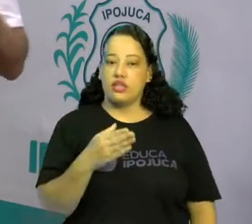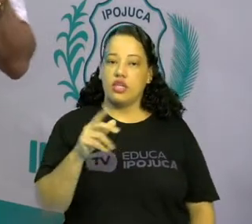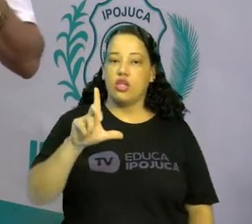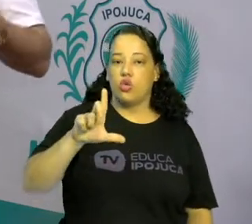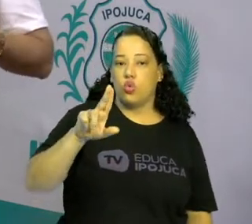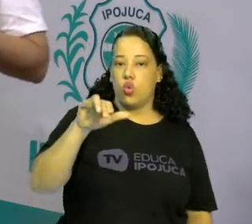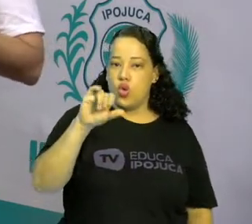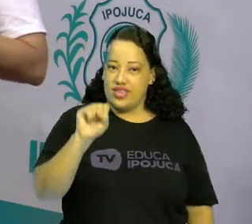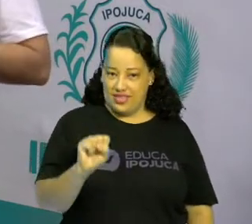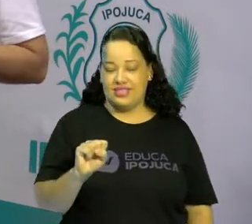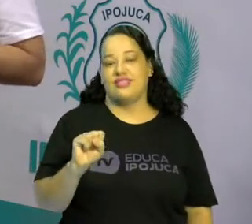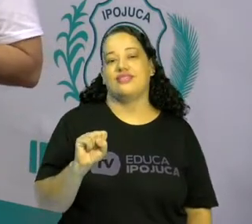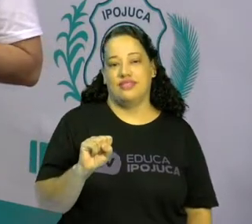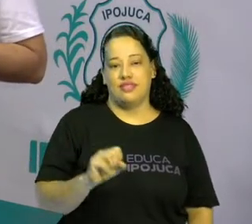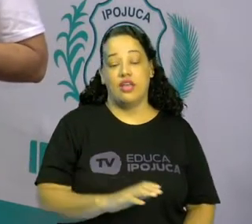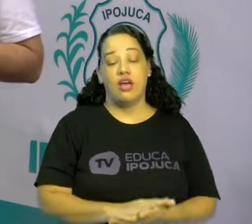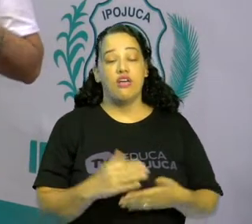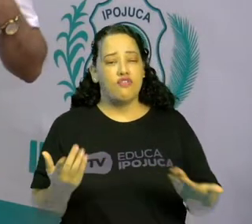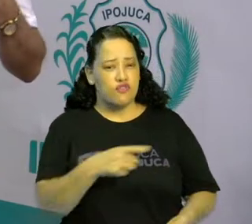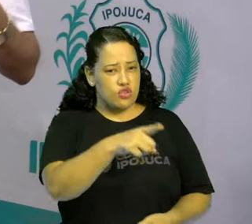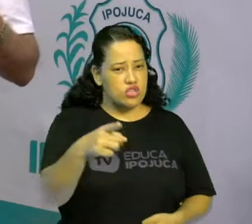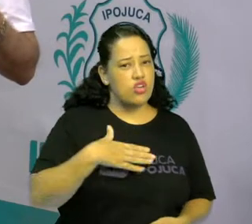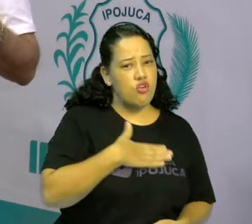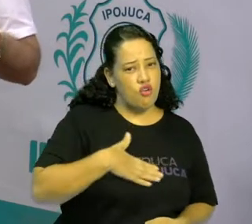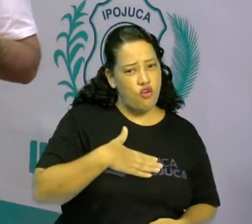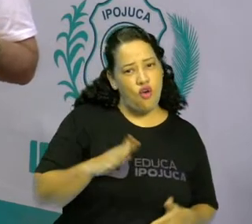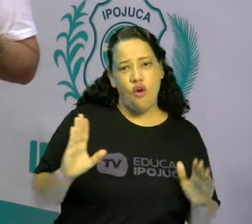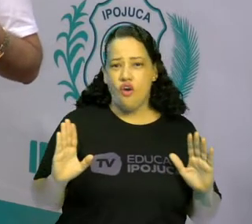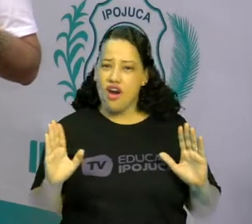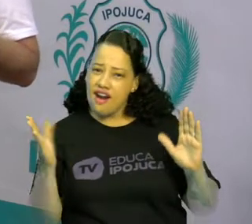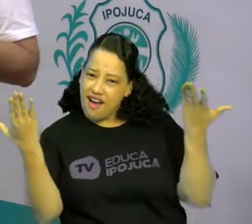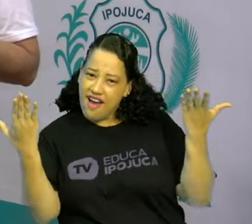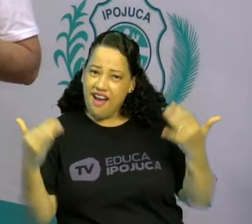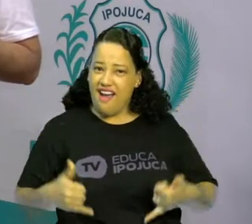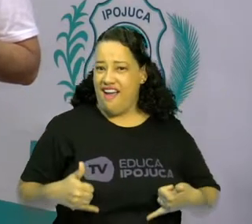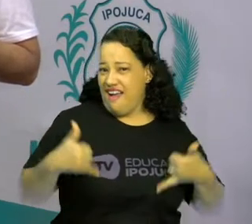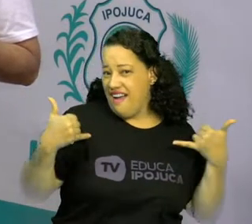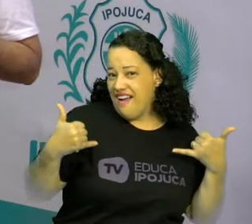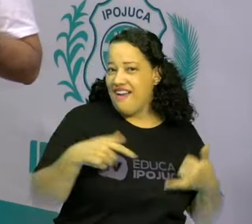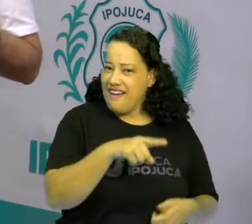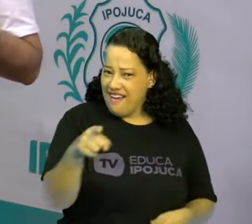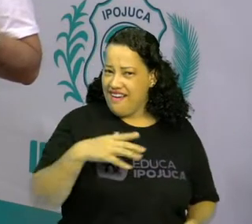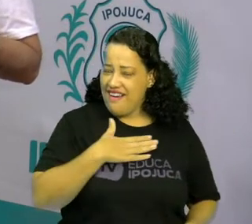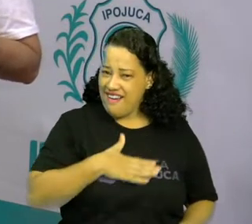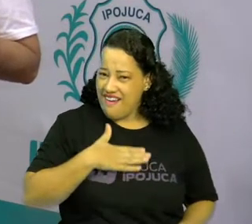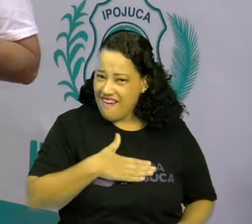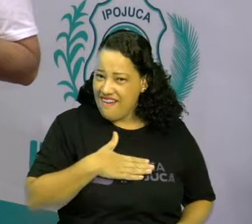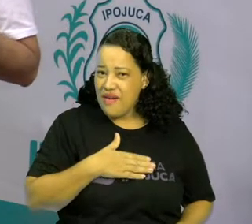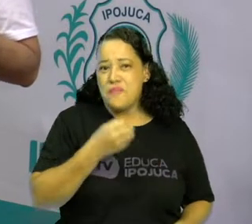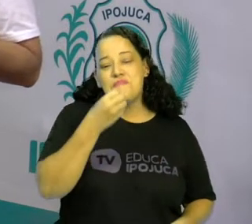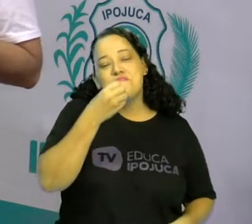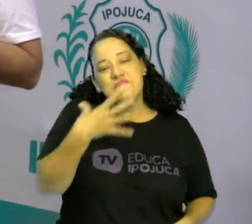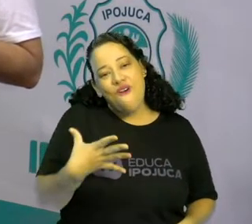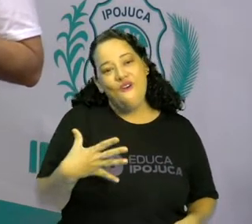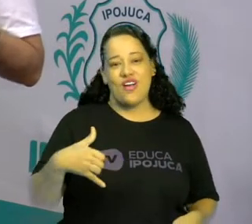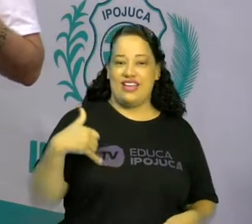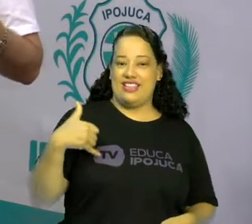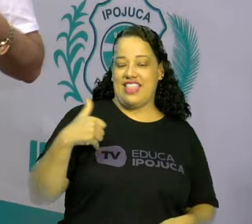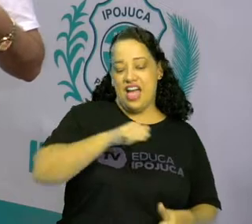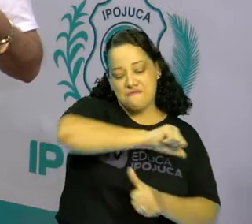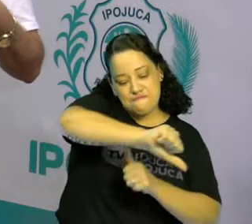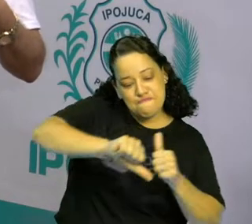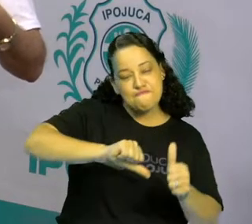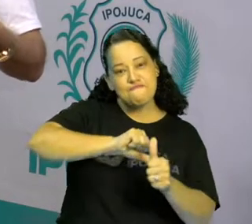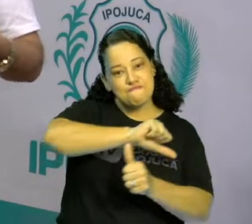E vocês gostam de festa de aniversário? Vocês amam, né, fazer idade novas? Isso mesmo! E quando